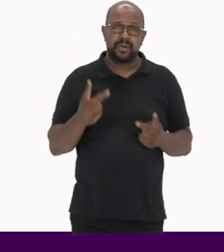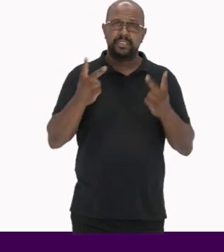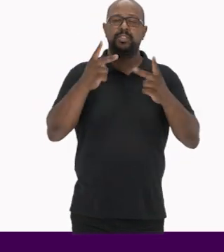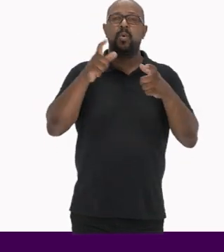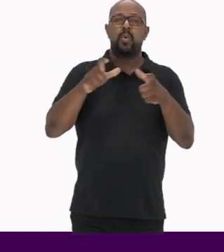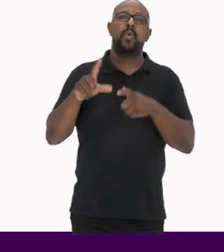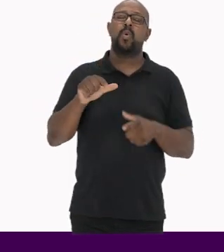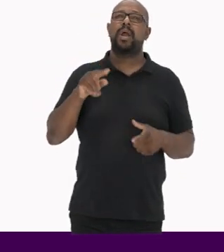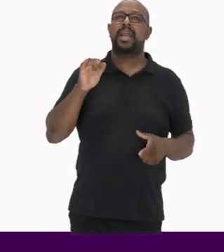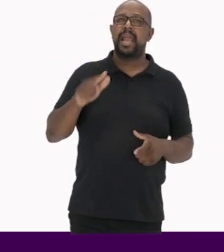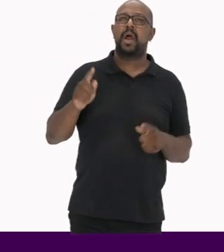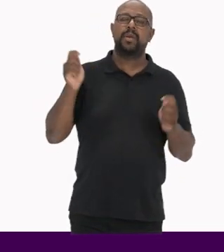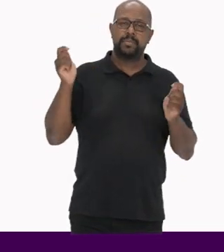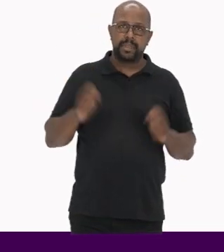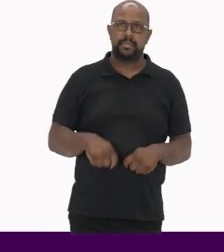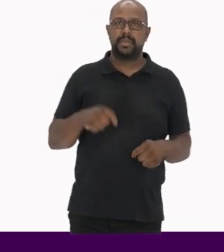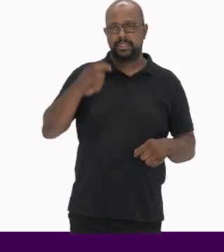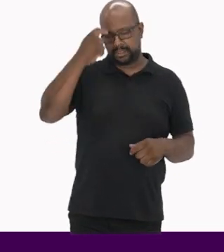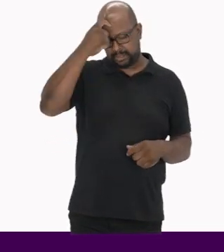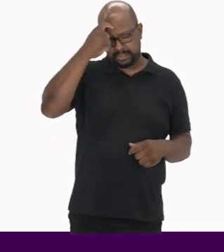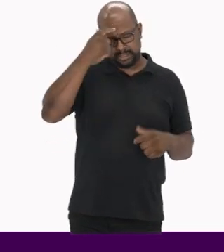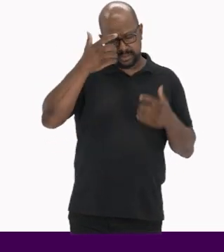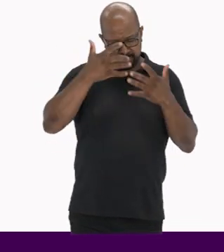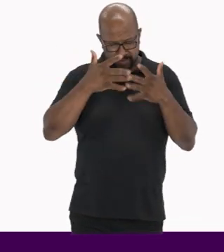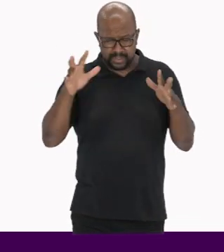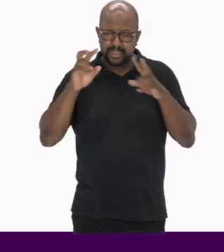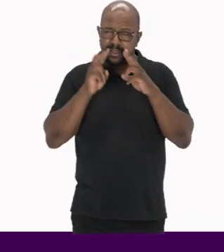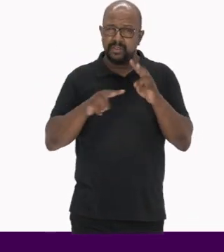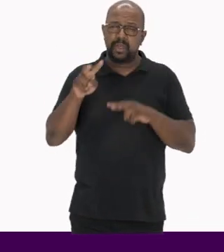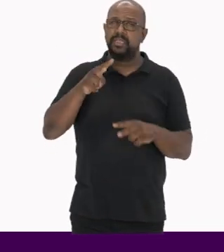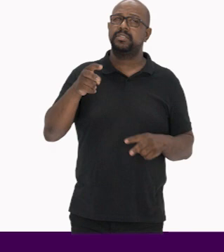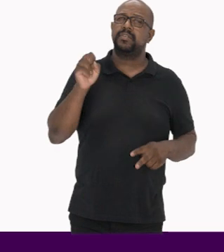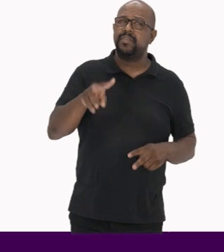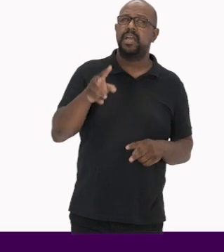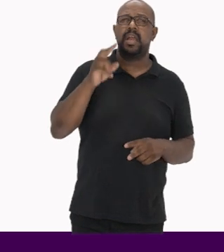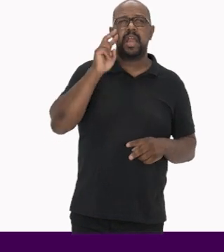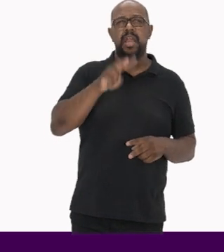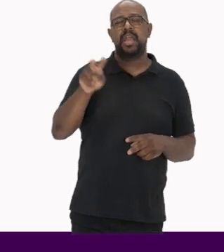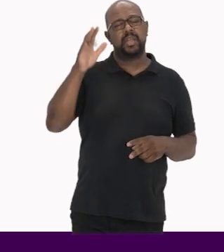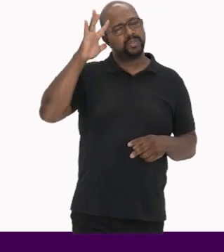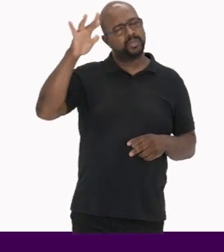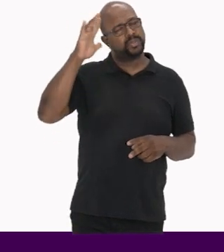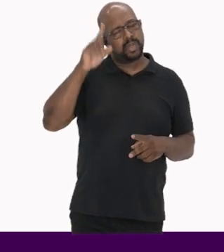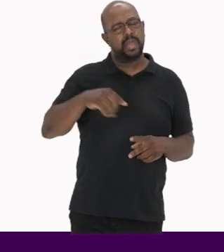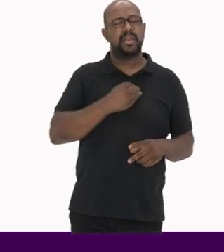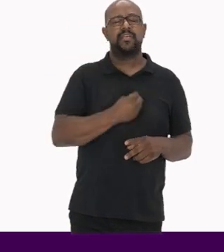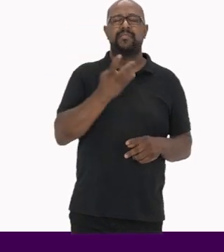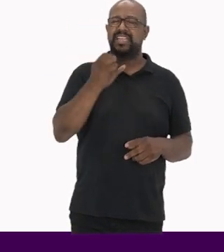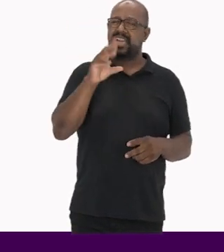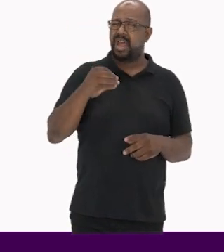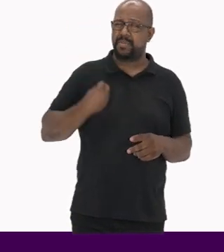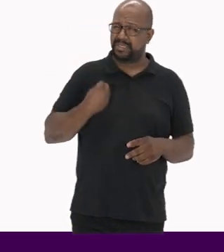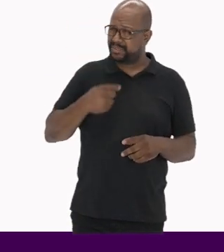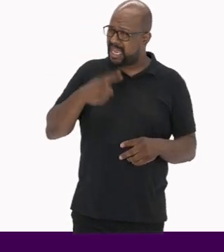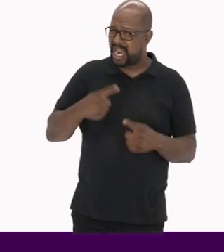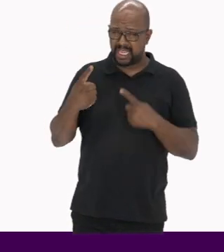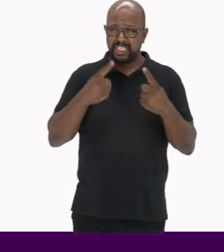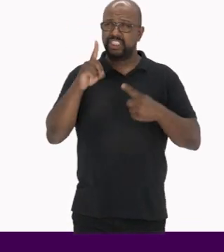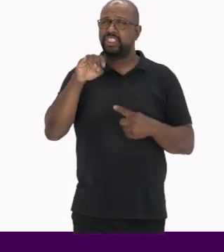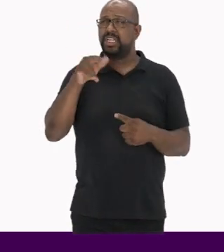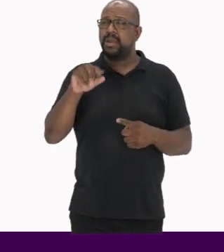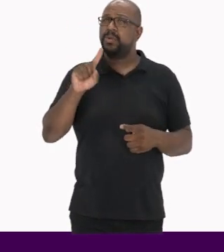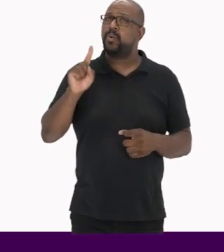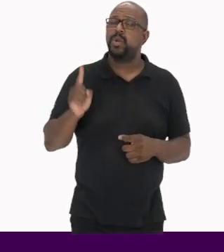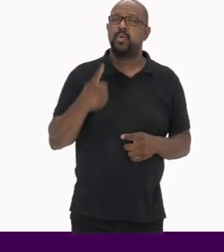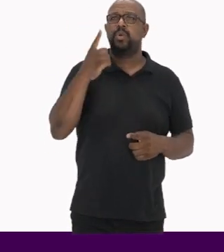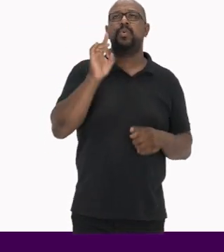valorização local Que permite ampliar visões e versões dos patrimônios O inventário participativo é algo dinâmico e